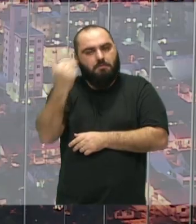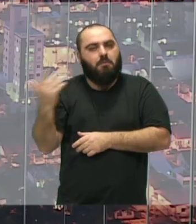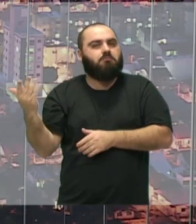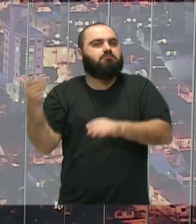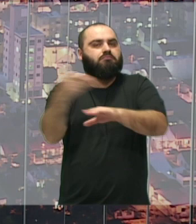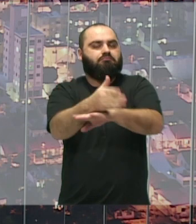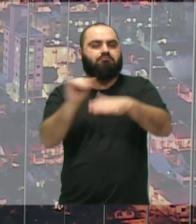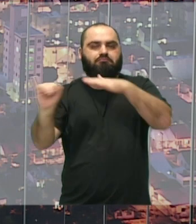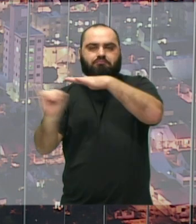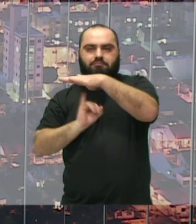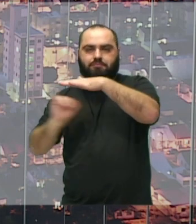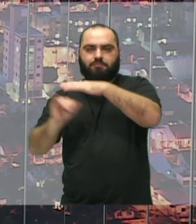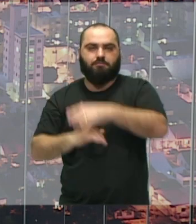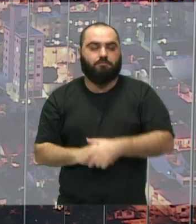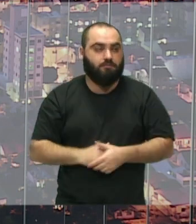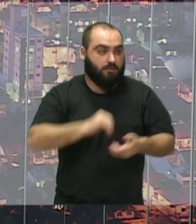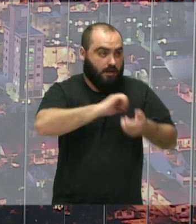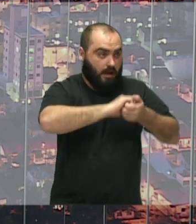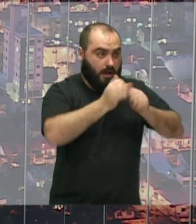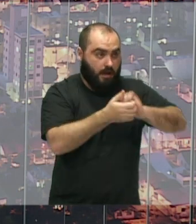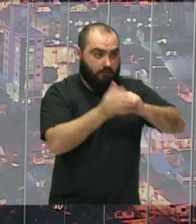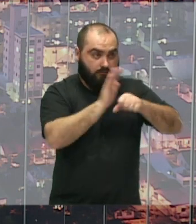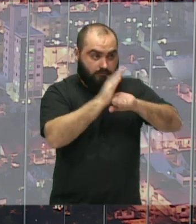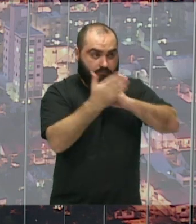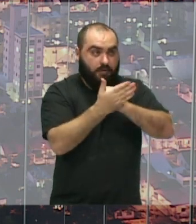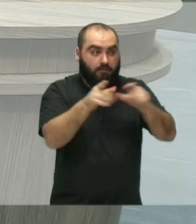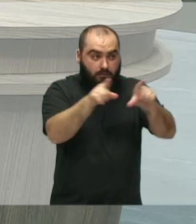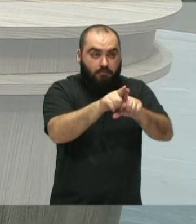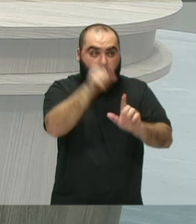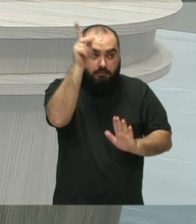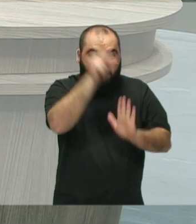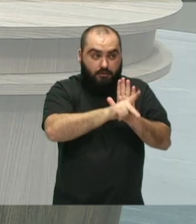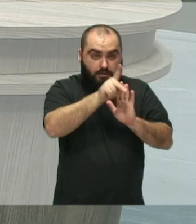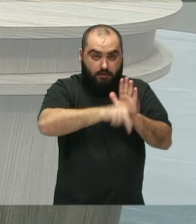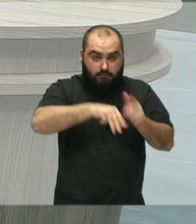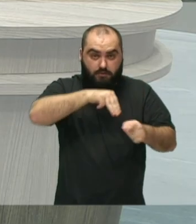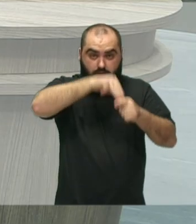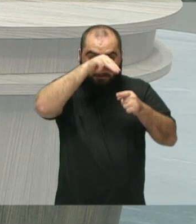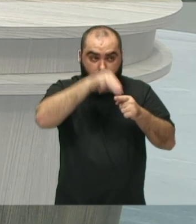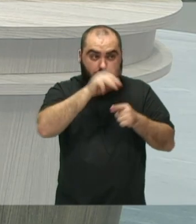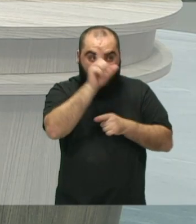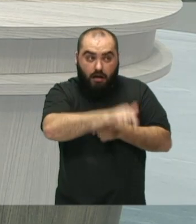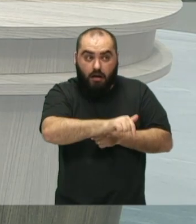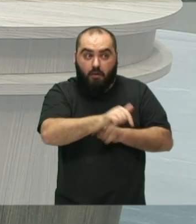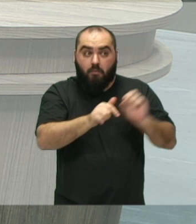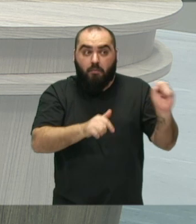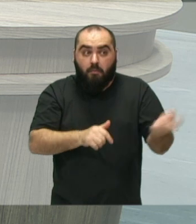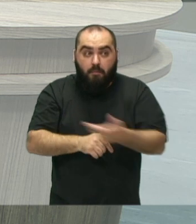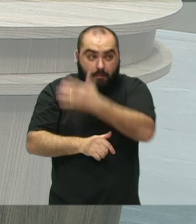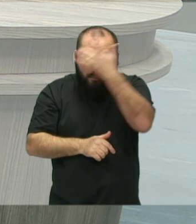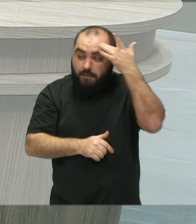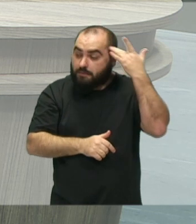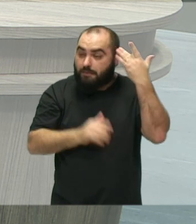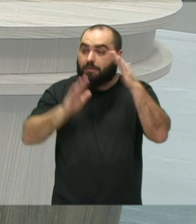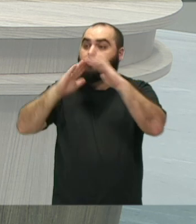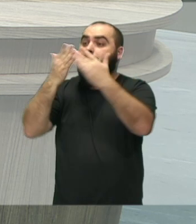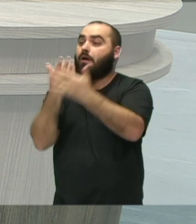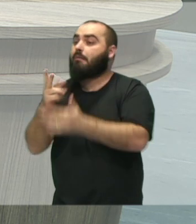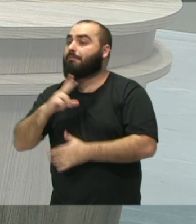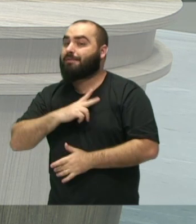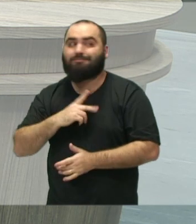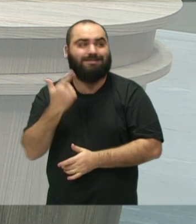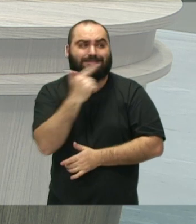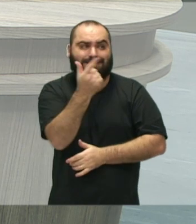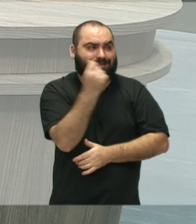O Arte nos Bairros também é um importante programa público aqui do município de Itajaí, que dá oportunidade para quem não tem condições de acessar uma escola particular,